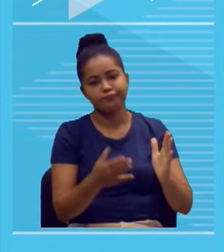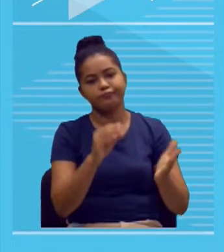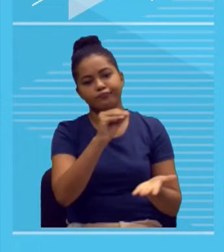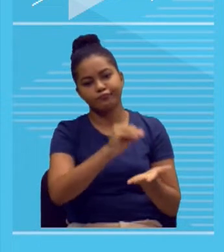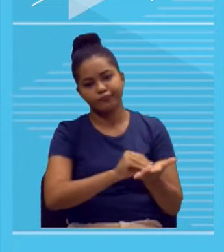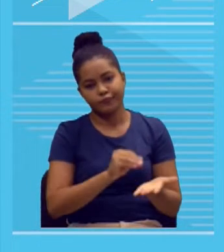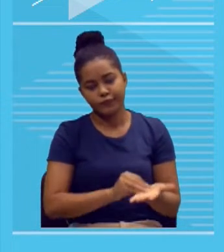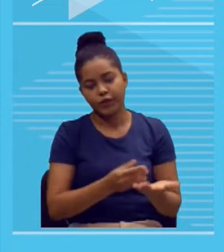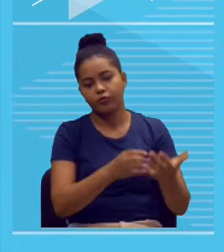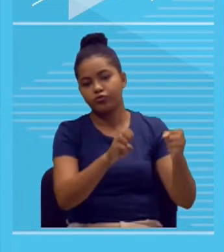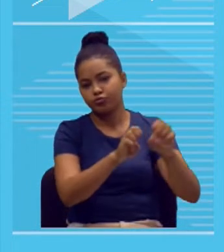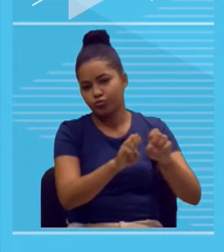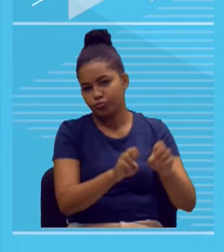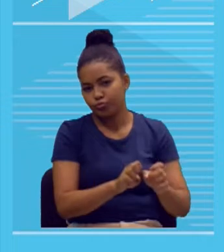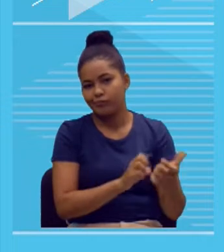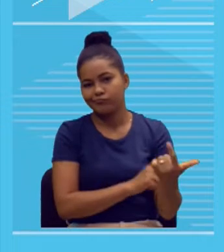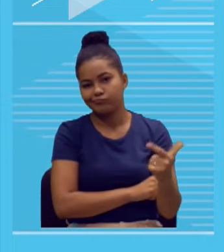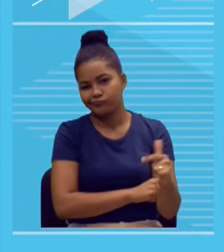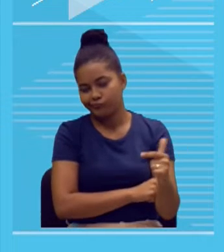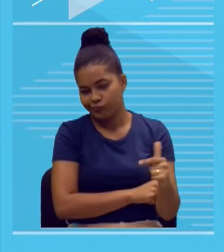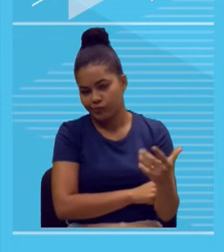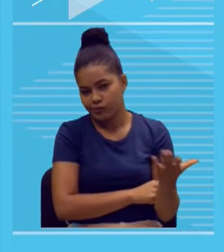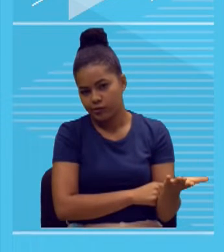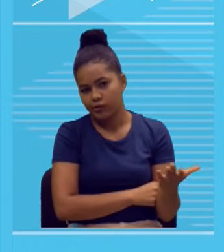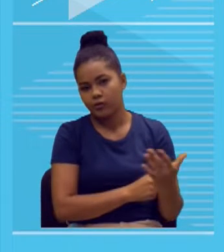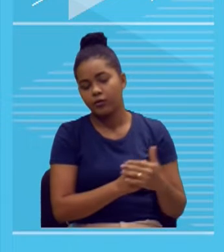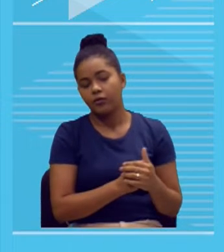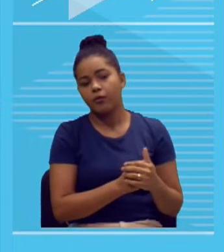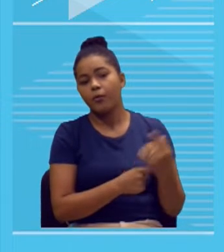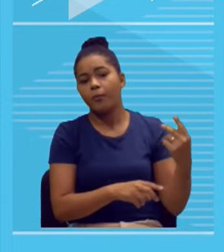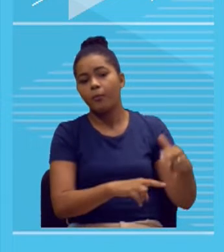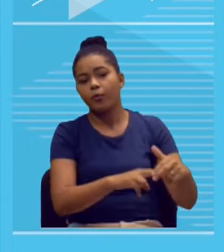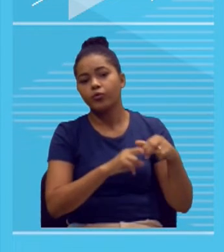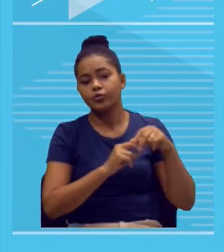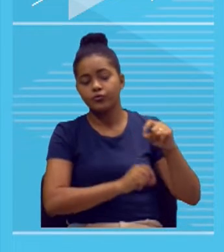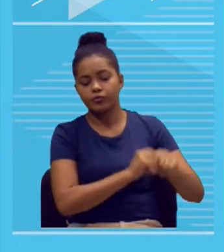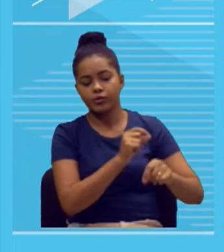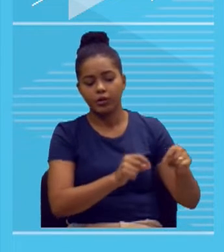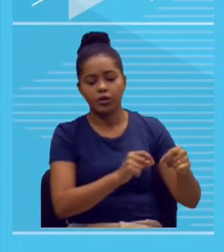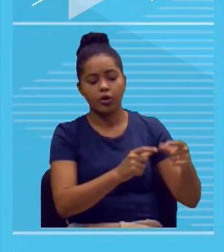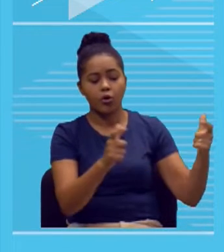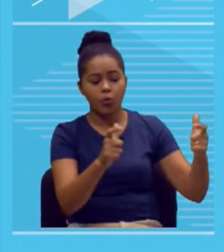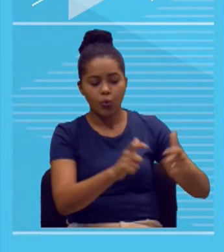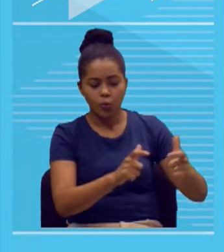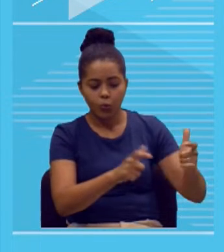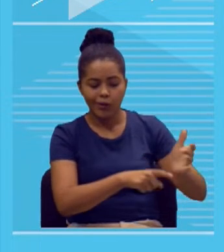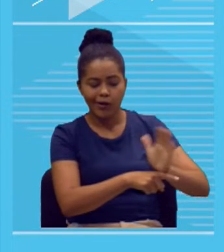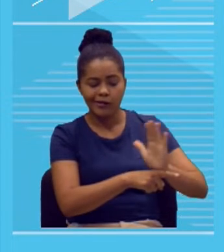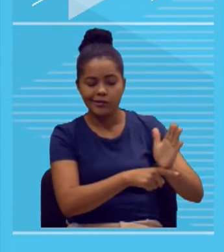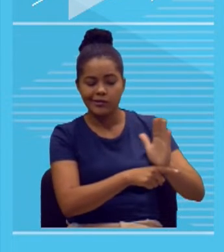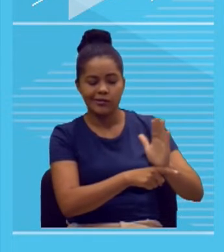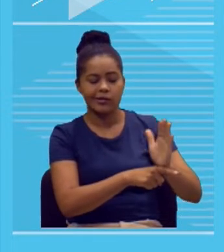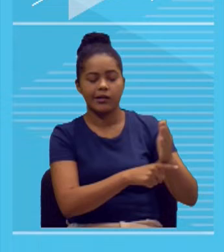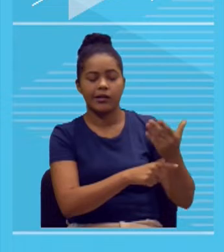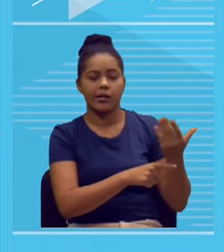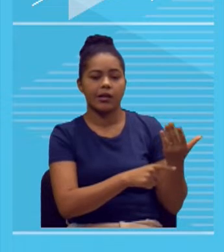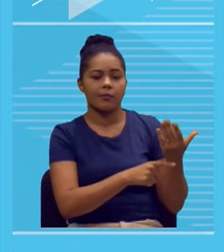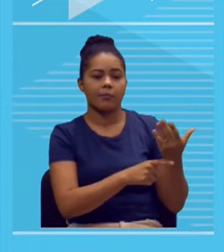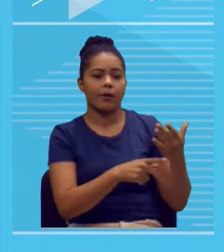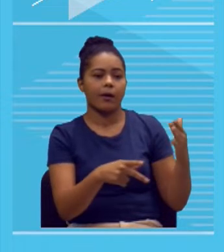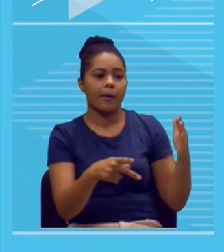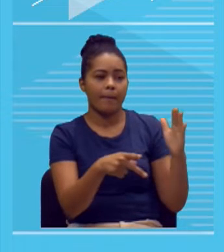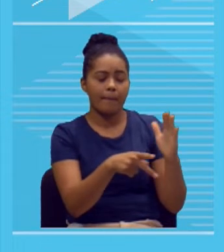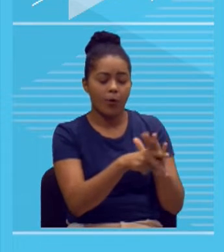infraestrutura, uma vez que essas salas de cinema estão principalmente localizadas nos grandes centros, nos espaços urbanos. É mentira?